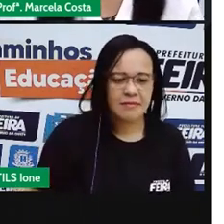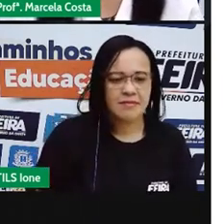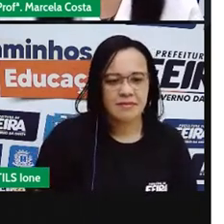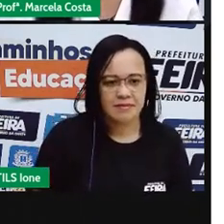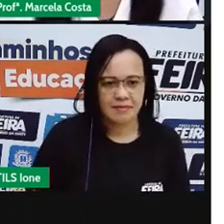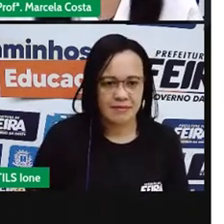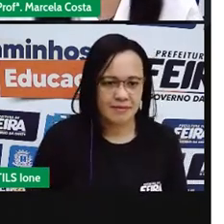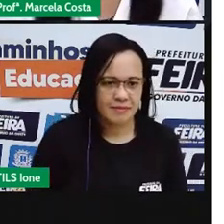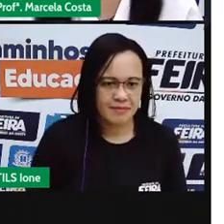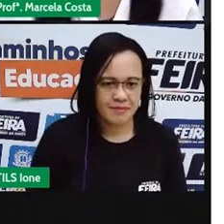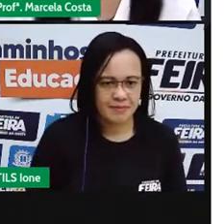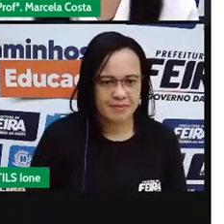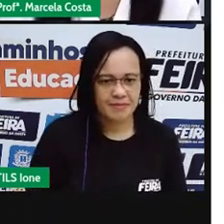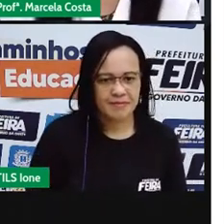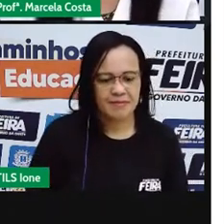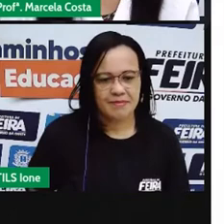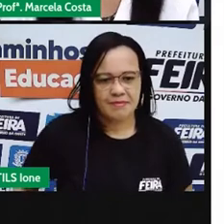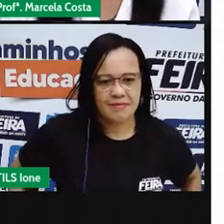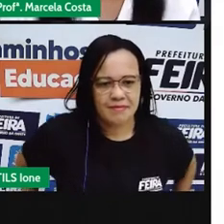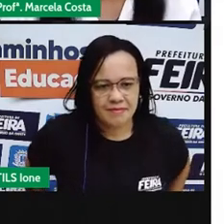Olha quantas filabas tem.